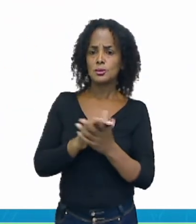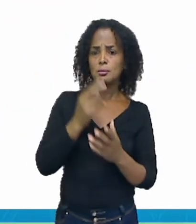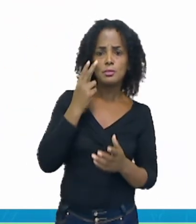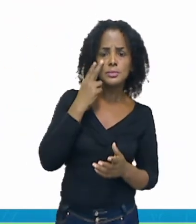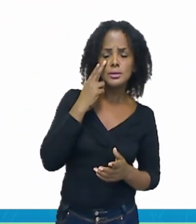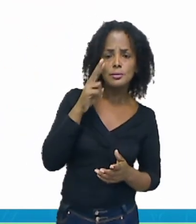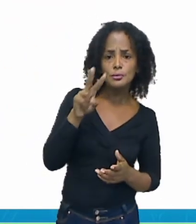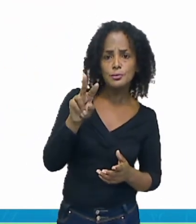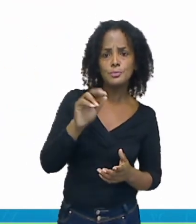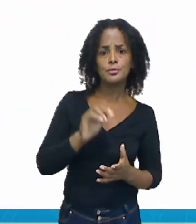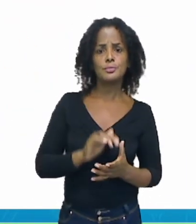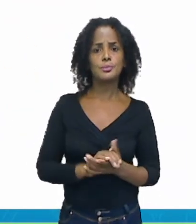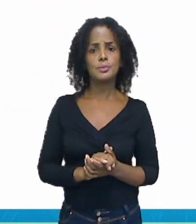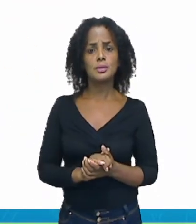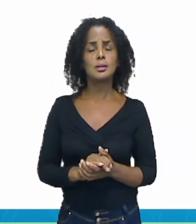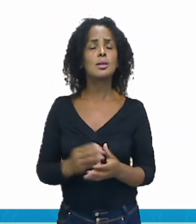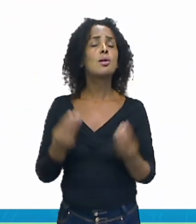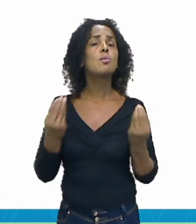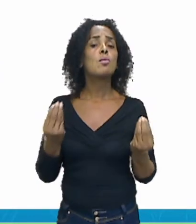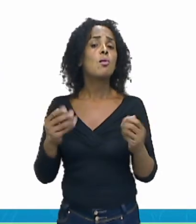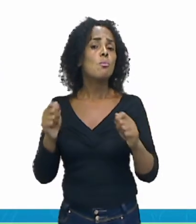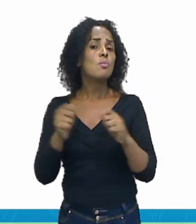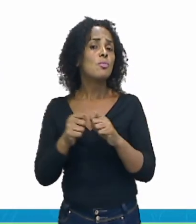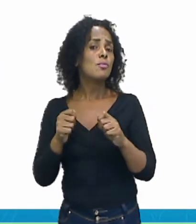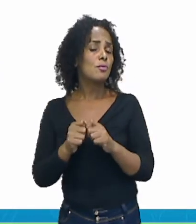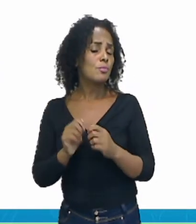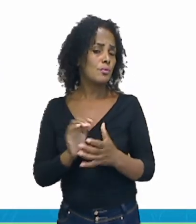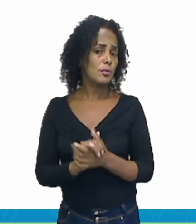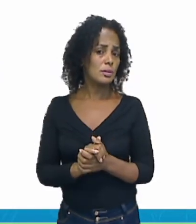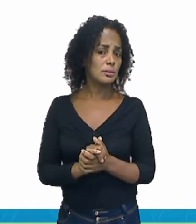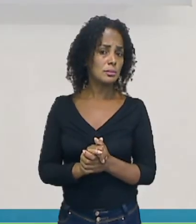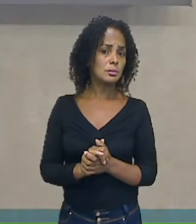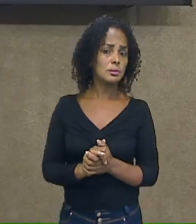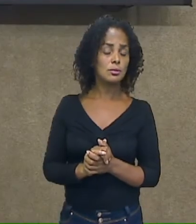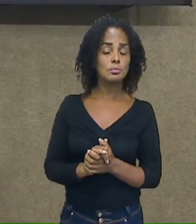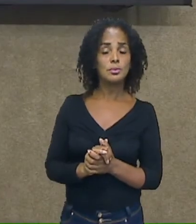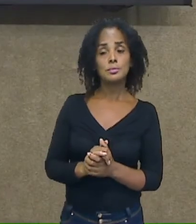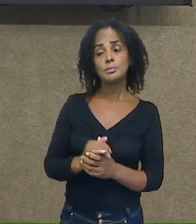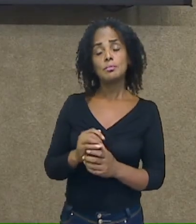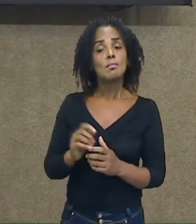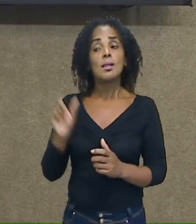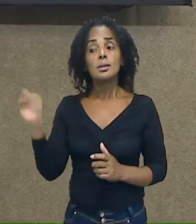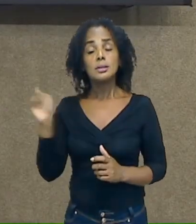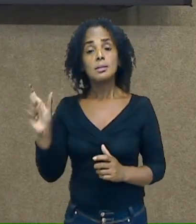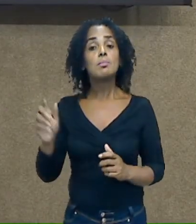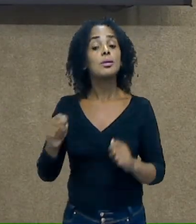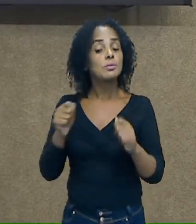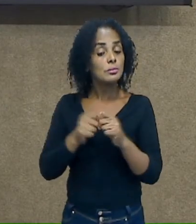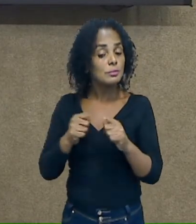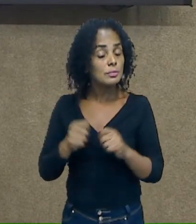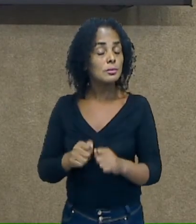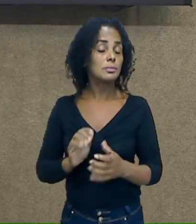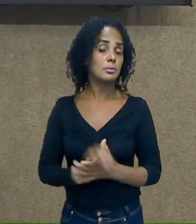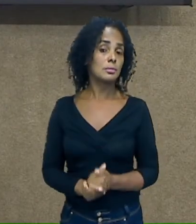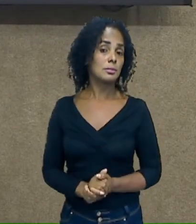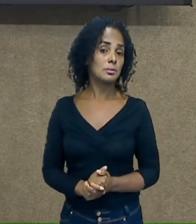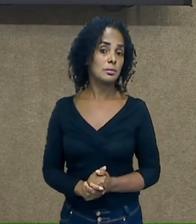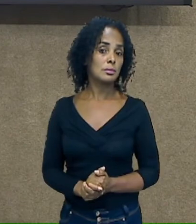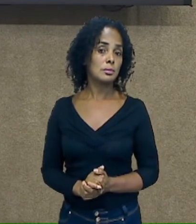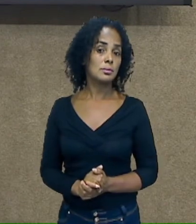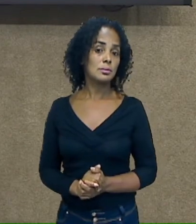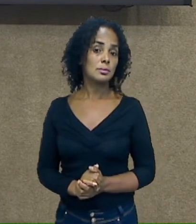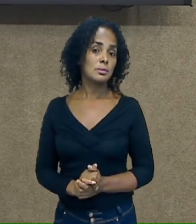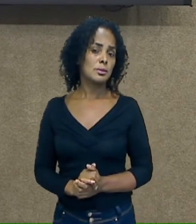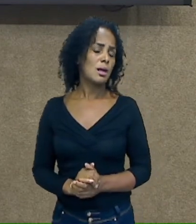passar a forma como as sílabas podem ser formadas. Elas podem, como a gente já falou, por uma vogal